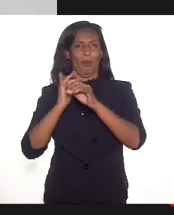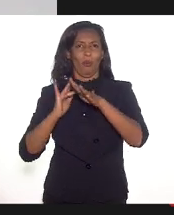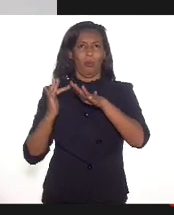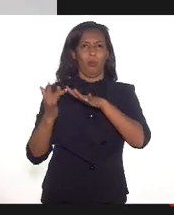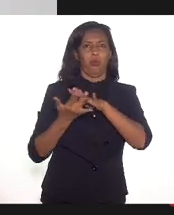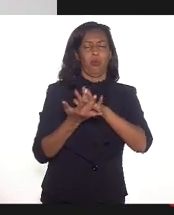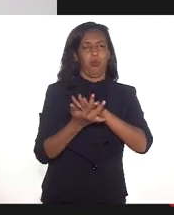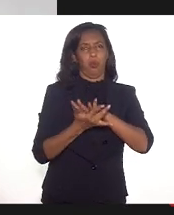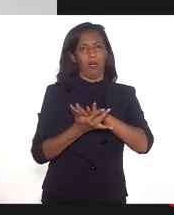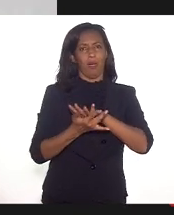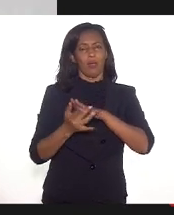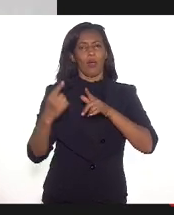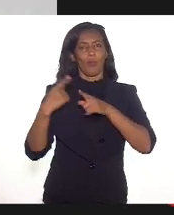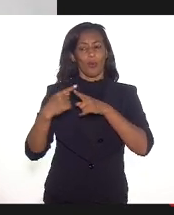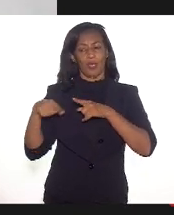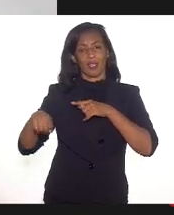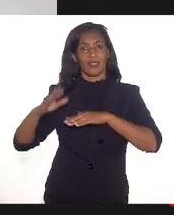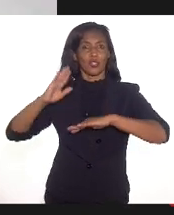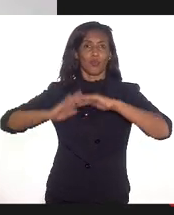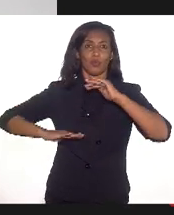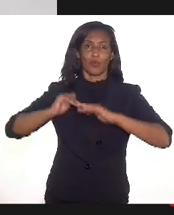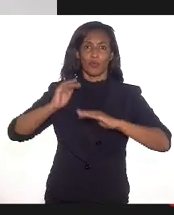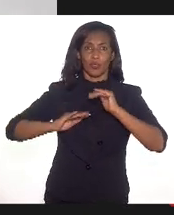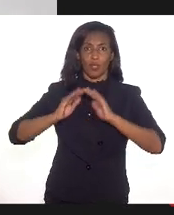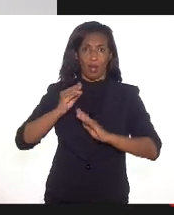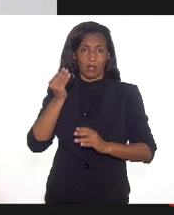profissionais conseguem fazer tentando